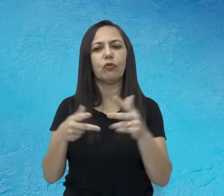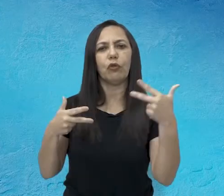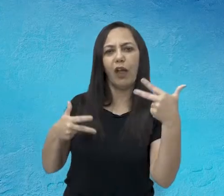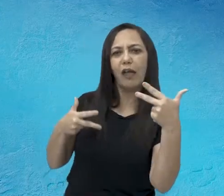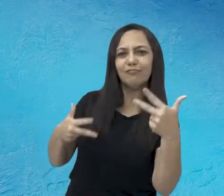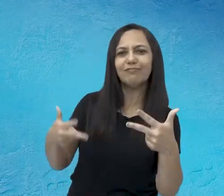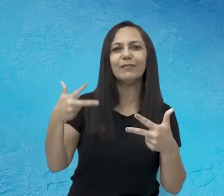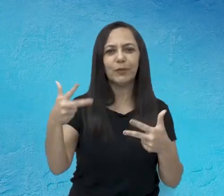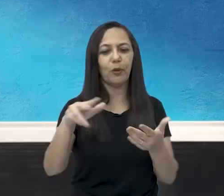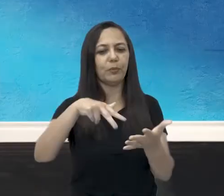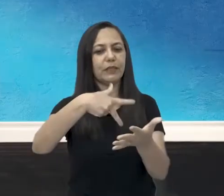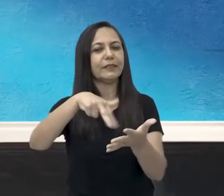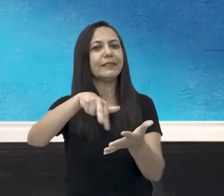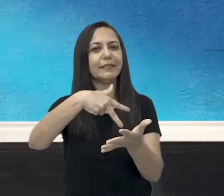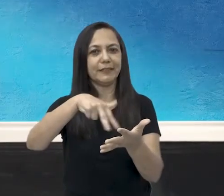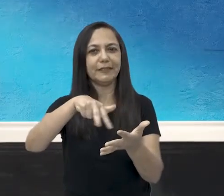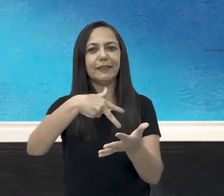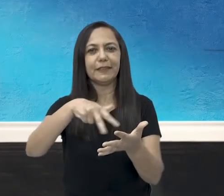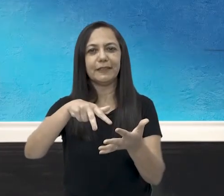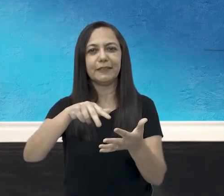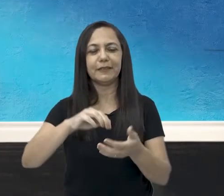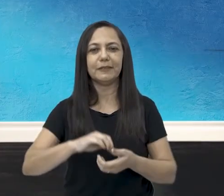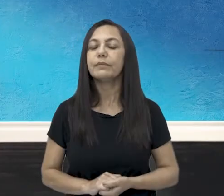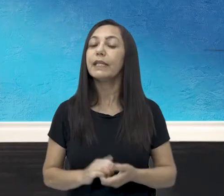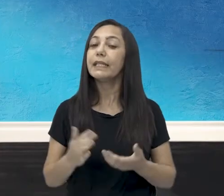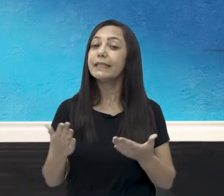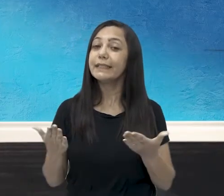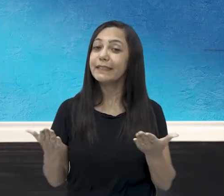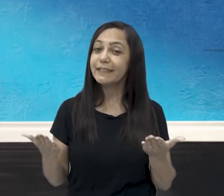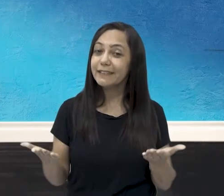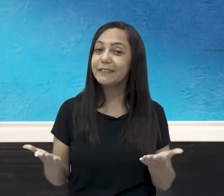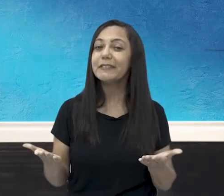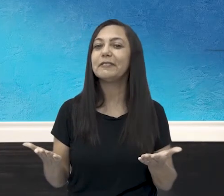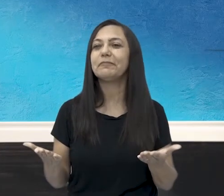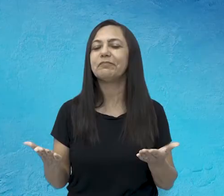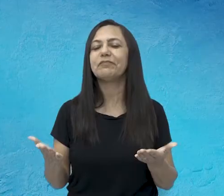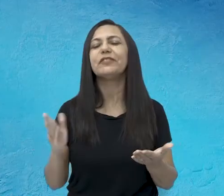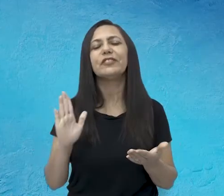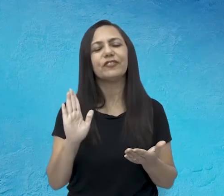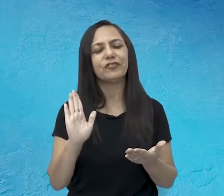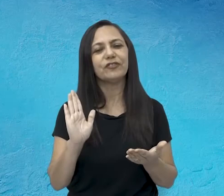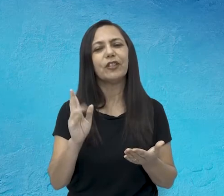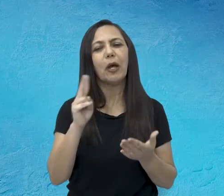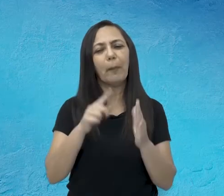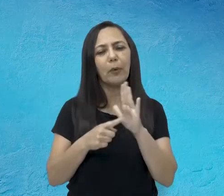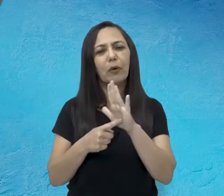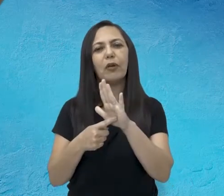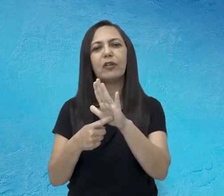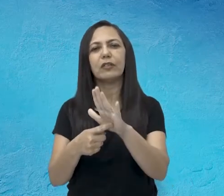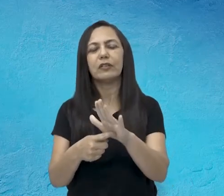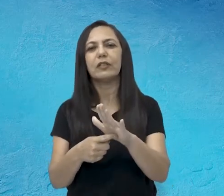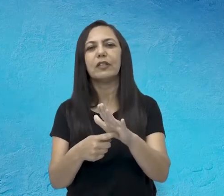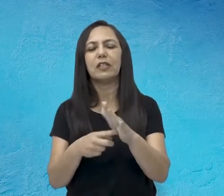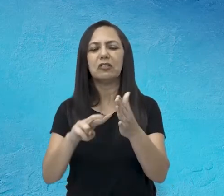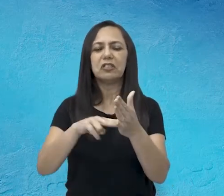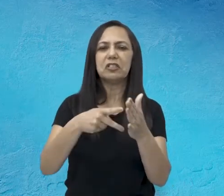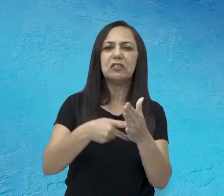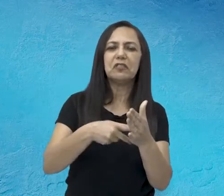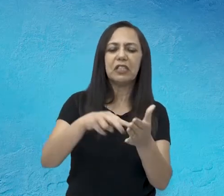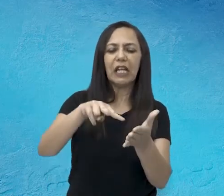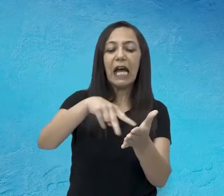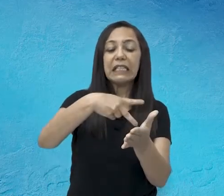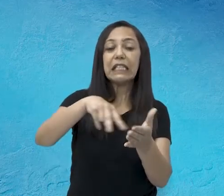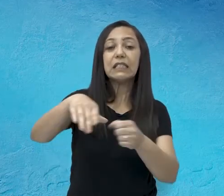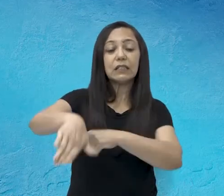possa fluir bem. Então, esses são os elementos do hip-hop. Então, gente, nós acabamos de